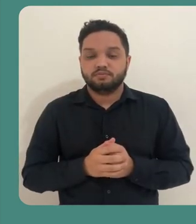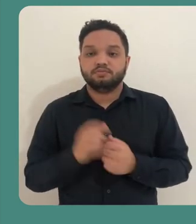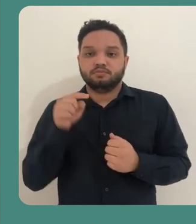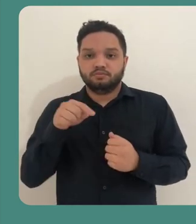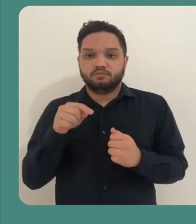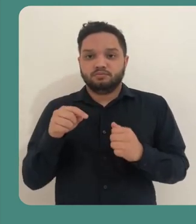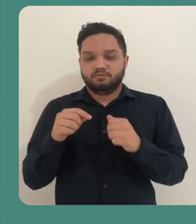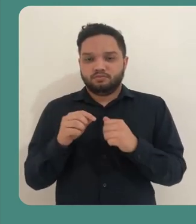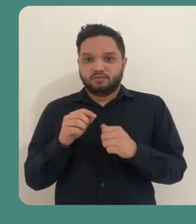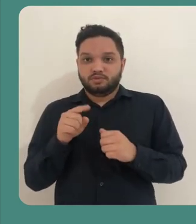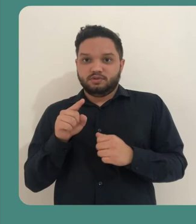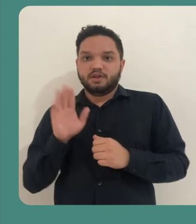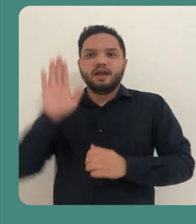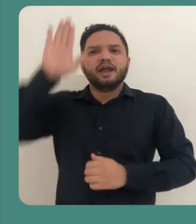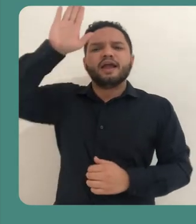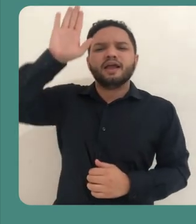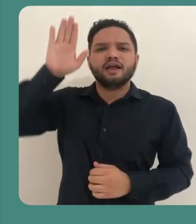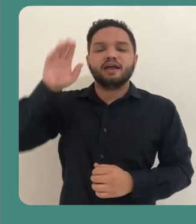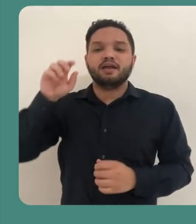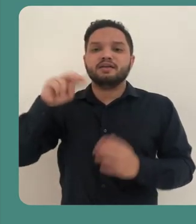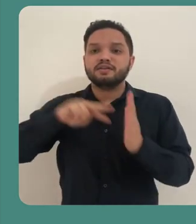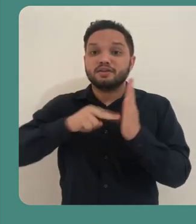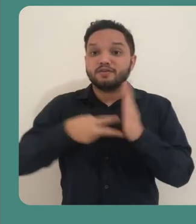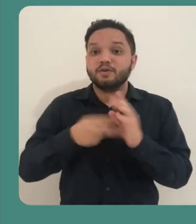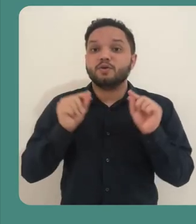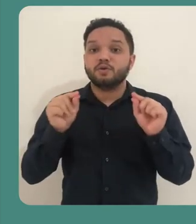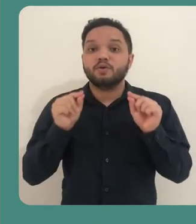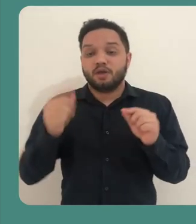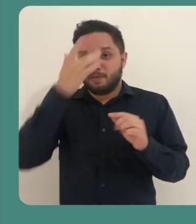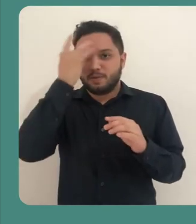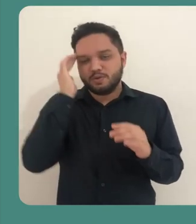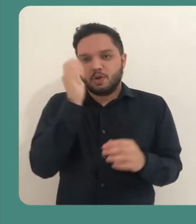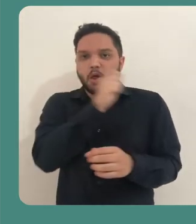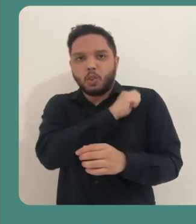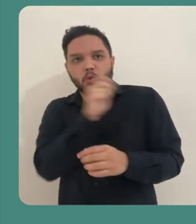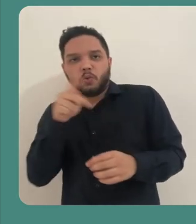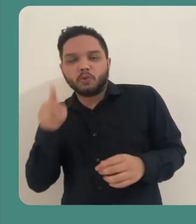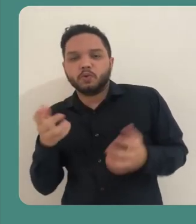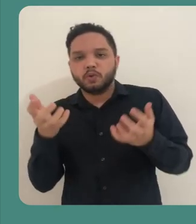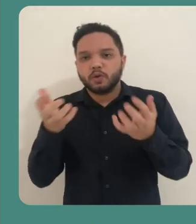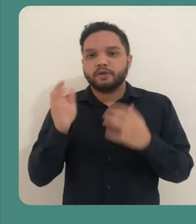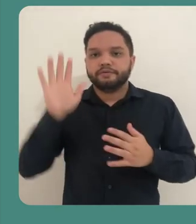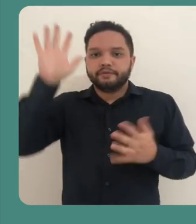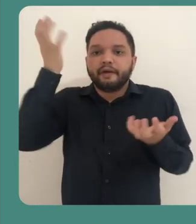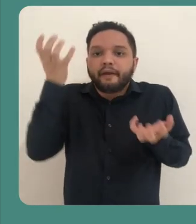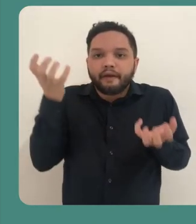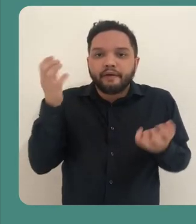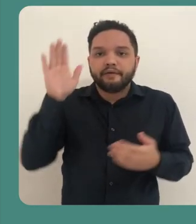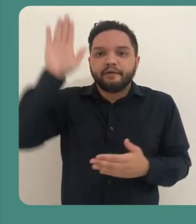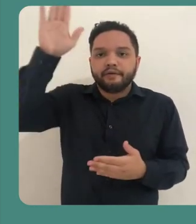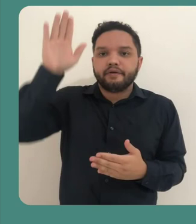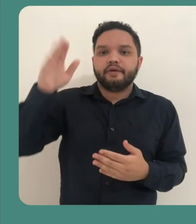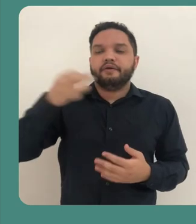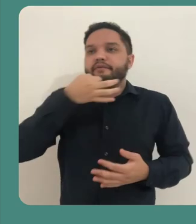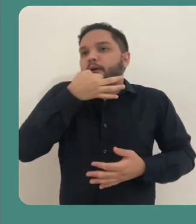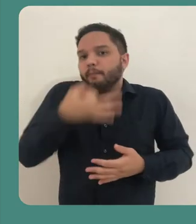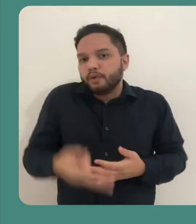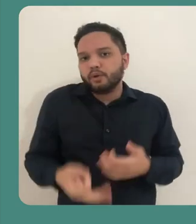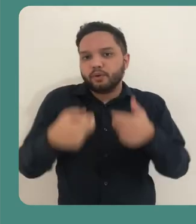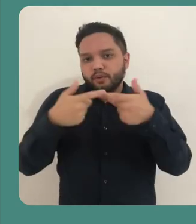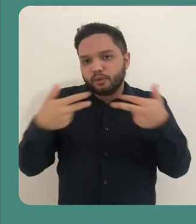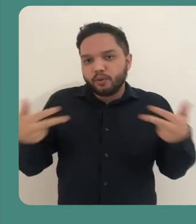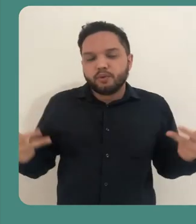Este ícone, levantar sua mão, sinaliza que o participante tem a intenção de